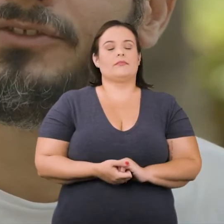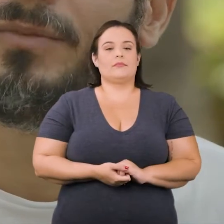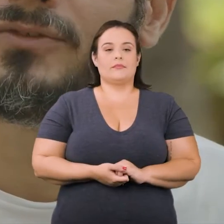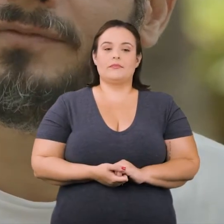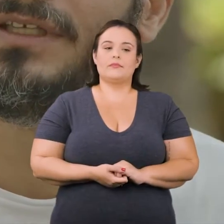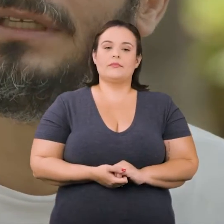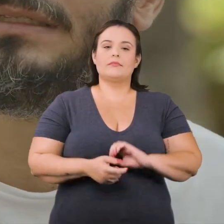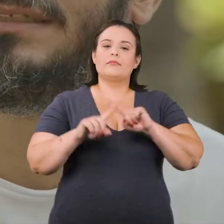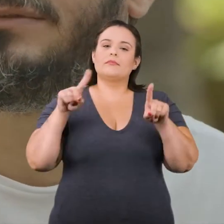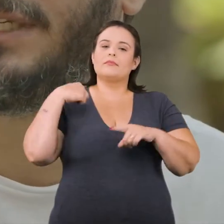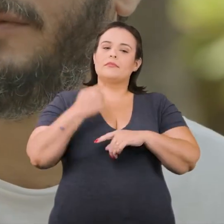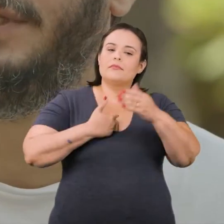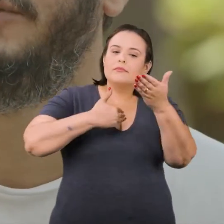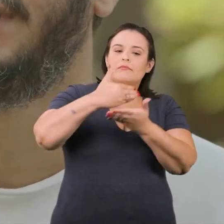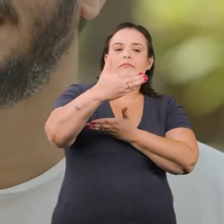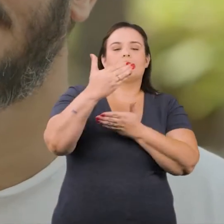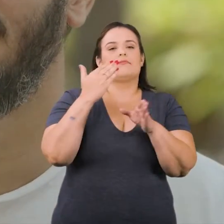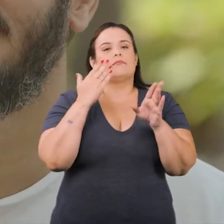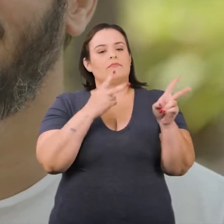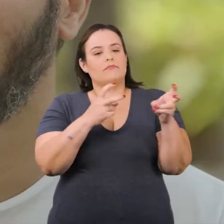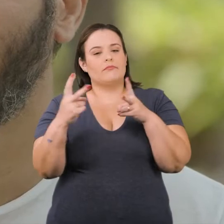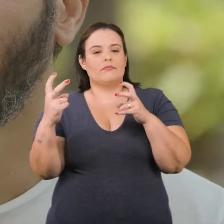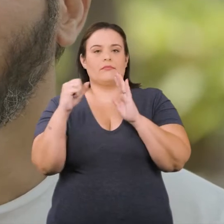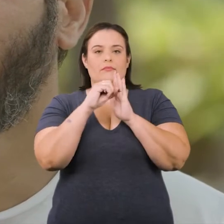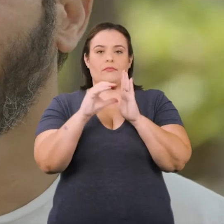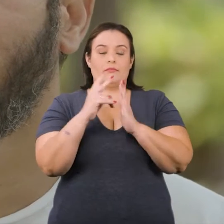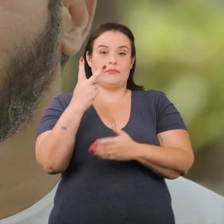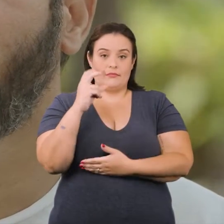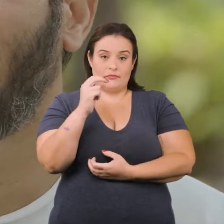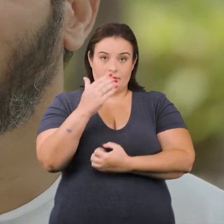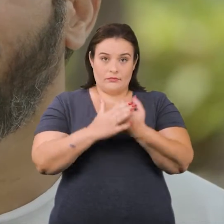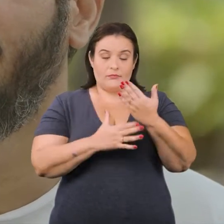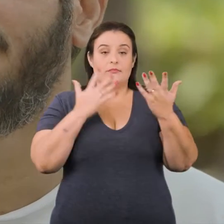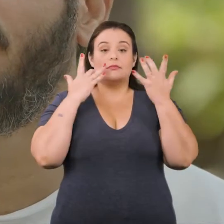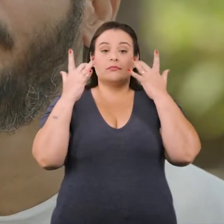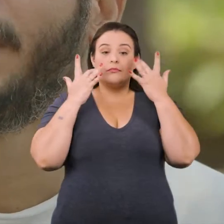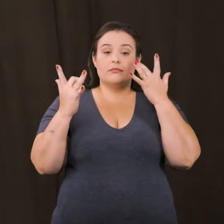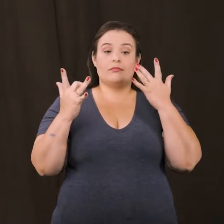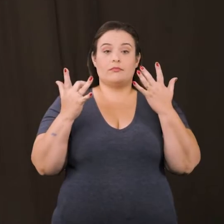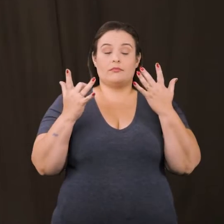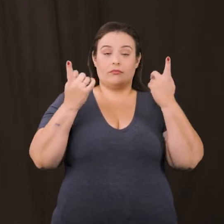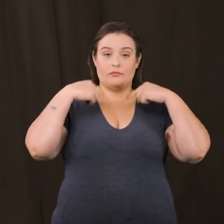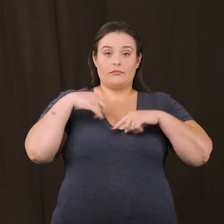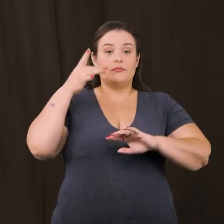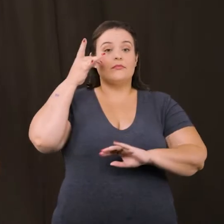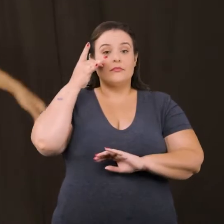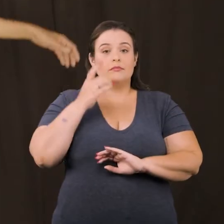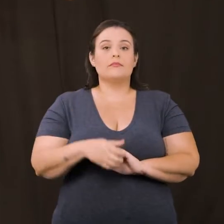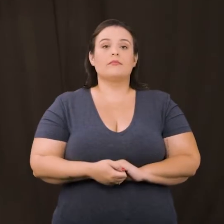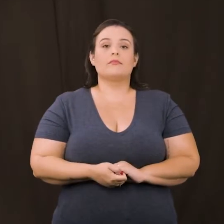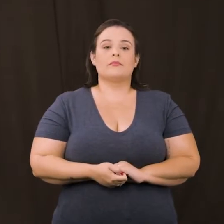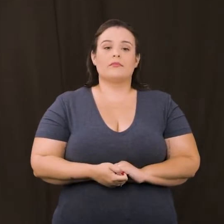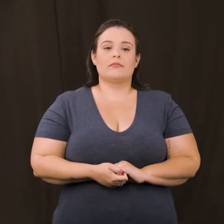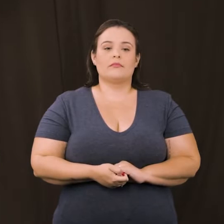Mas quando a gente começou a ver... Caio Lincoln Santos Araújo, diretor e professor de teatro. Um teatro físico que quebre a